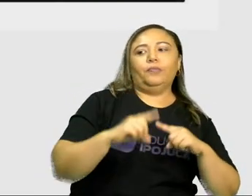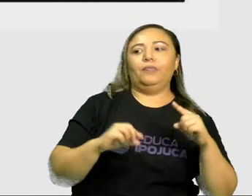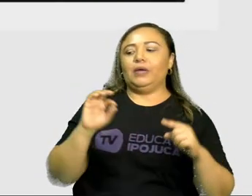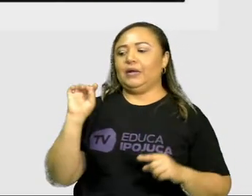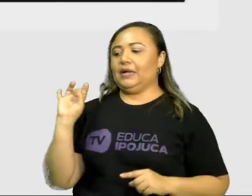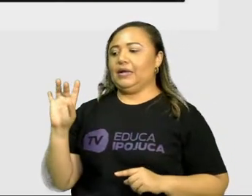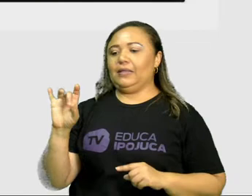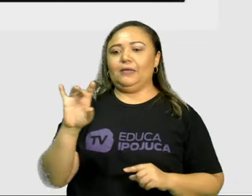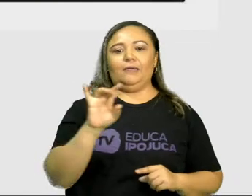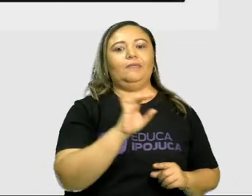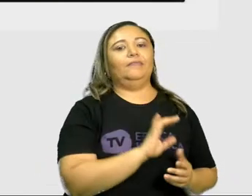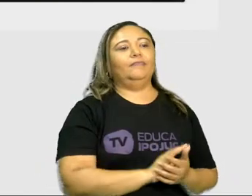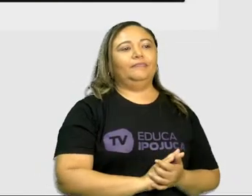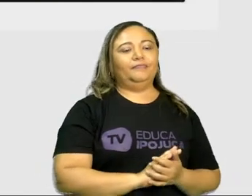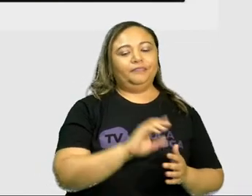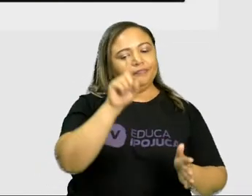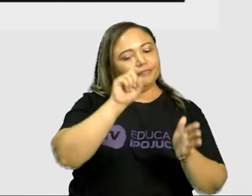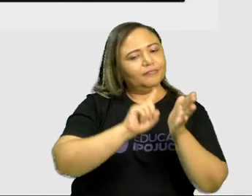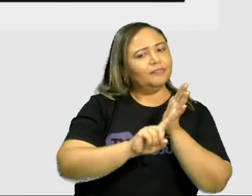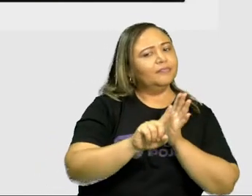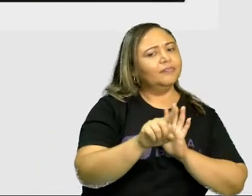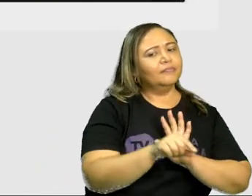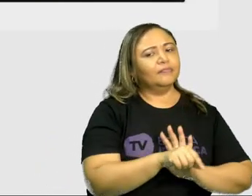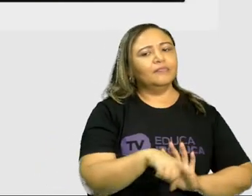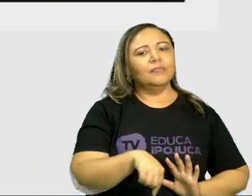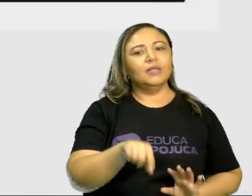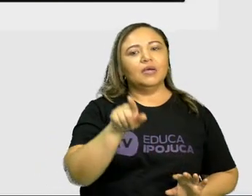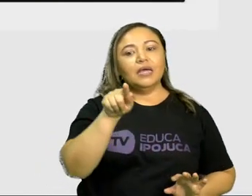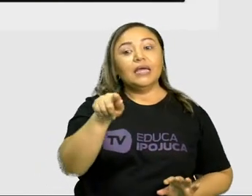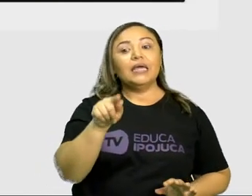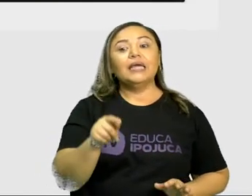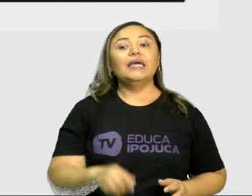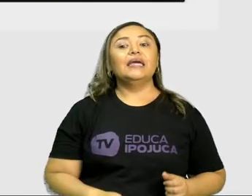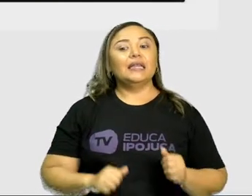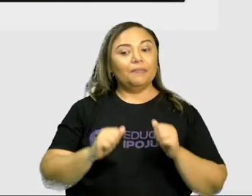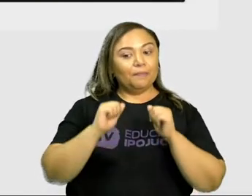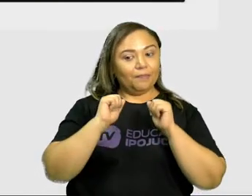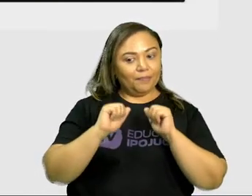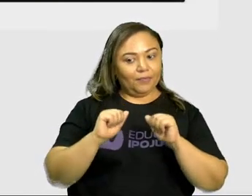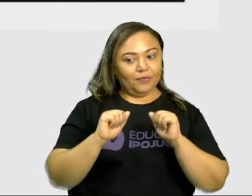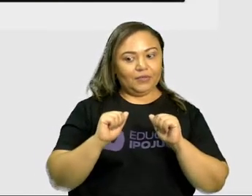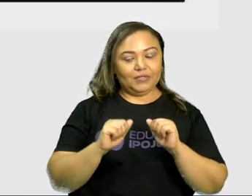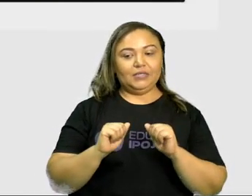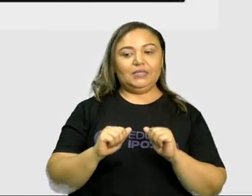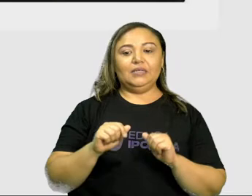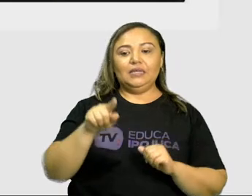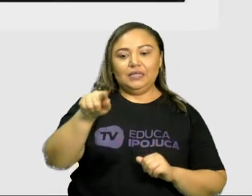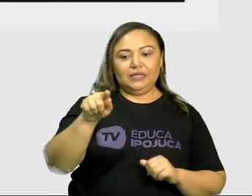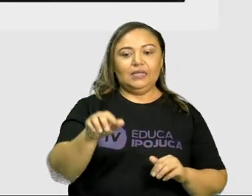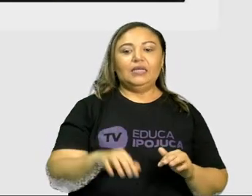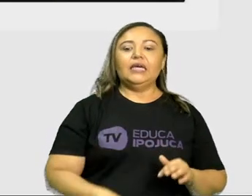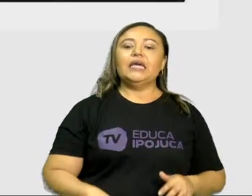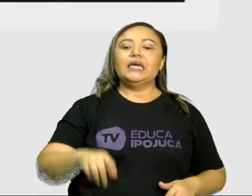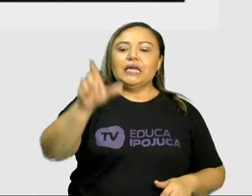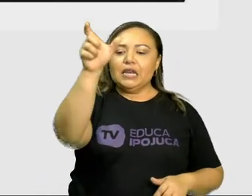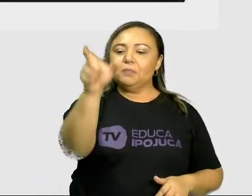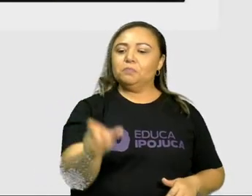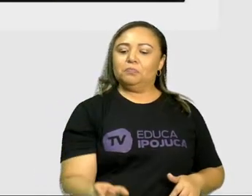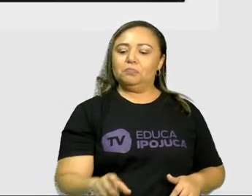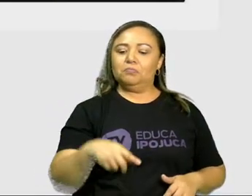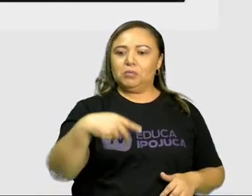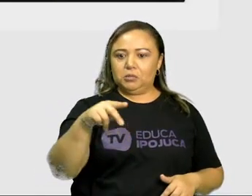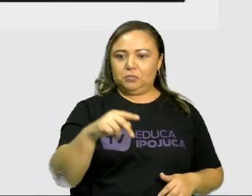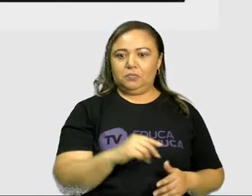E a outra pergunta. Mas, ele não pode ser simplesmente ele mesmo? E ela